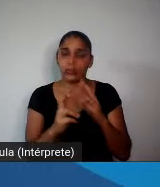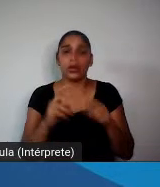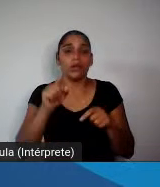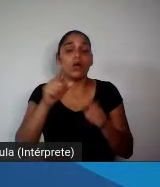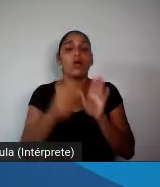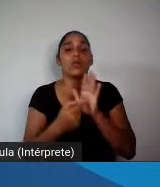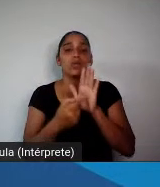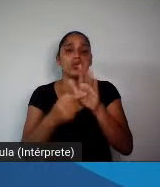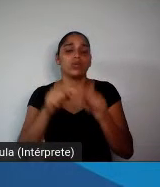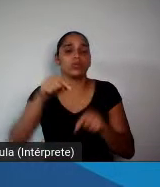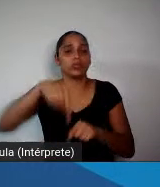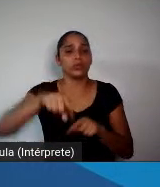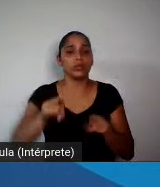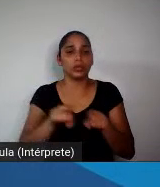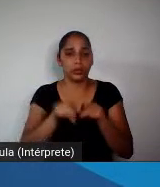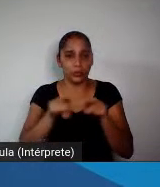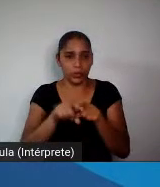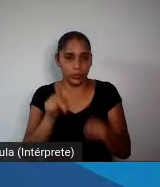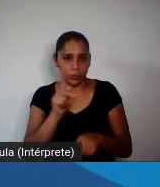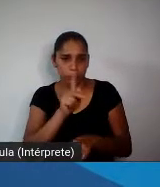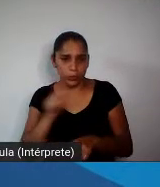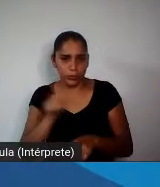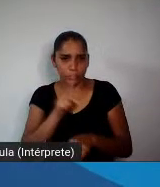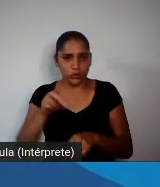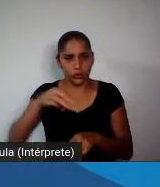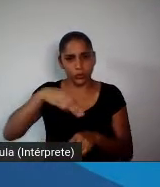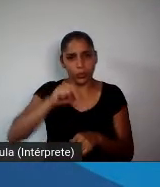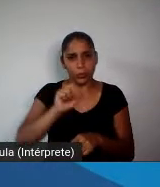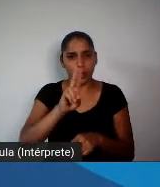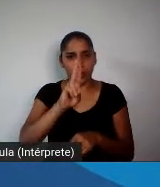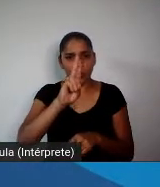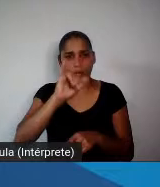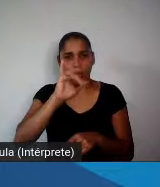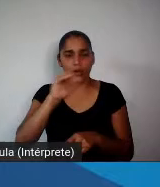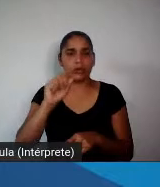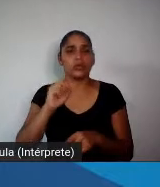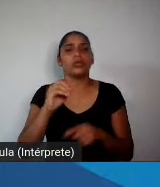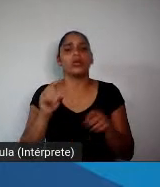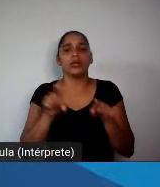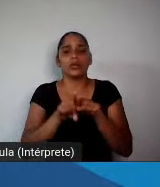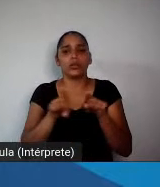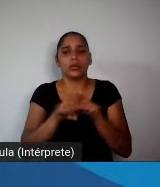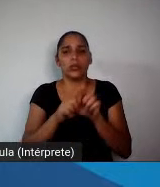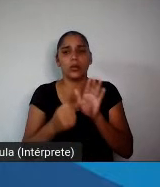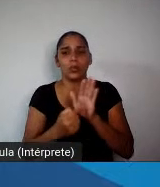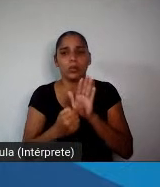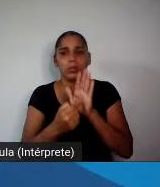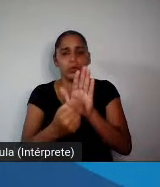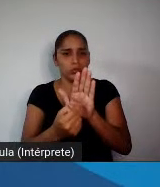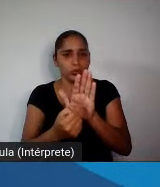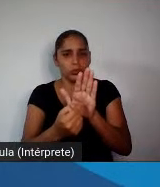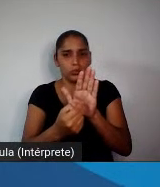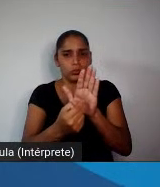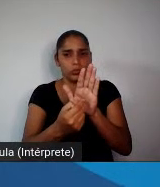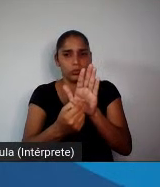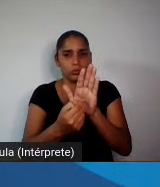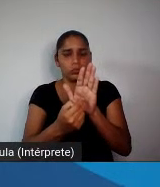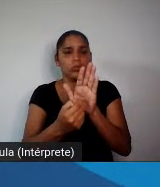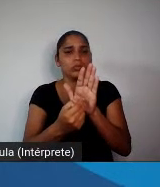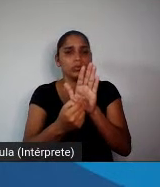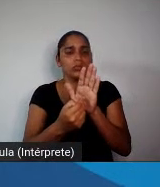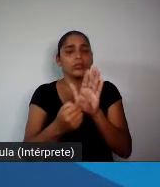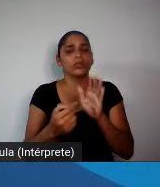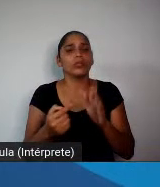pelo professor Maurício Barreto, pelo professor Gadelha e brilhantemente finalizado pelo professor